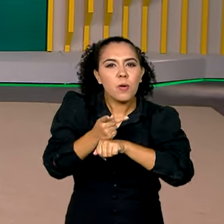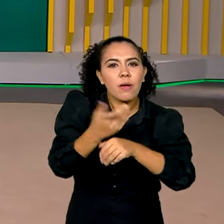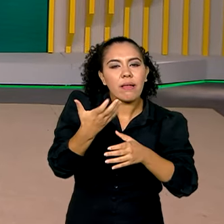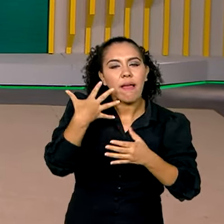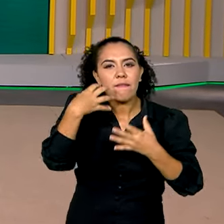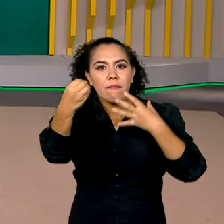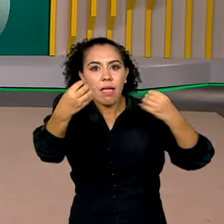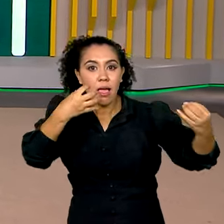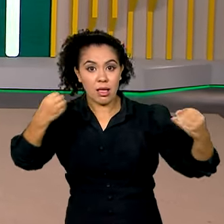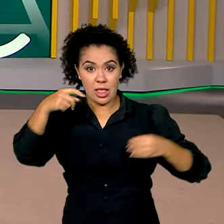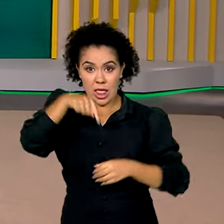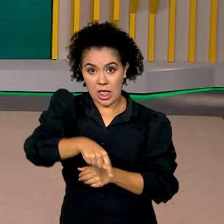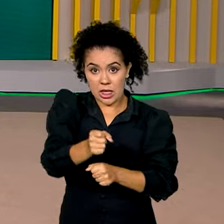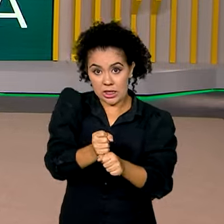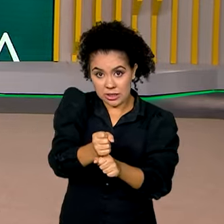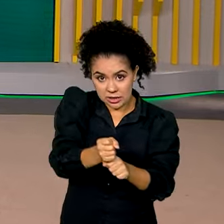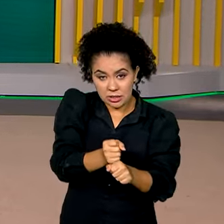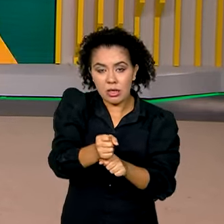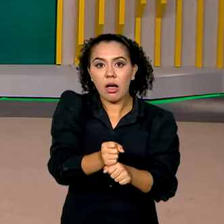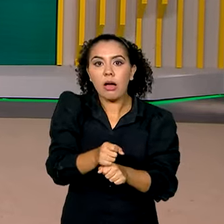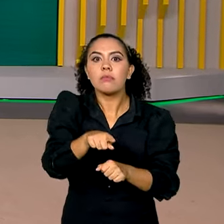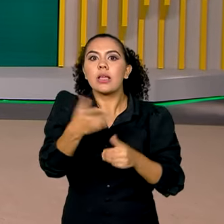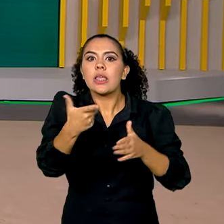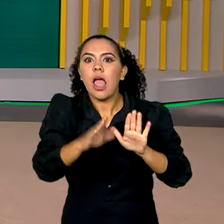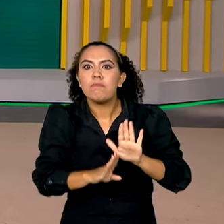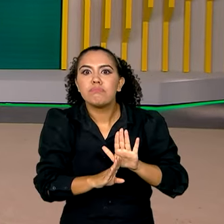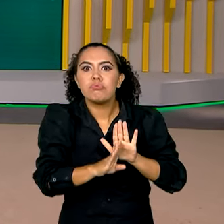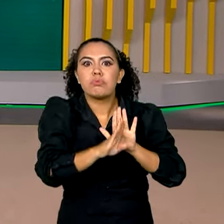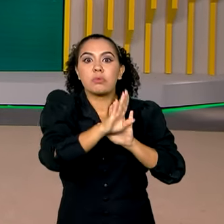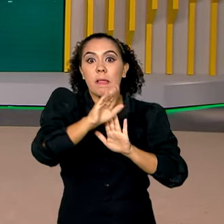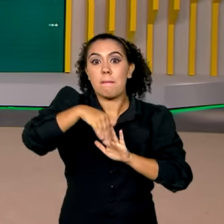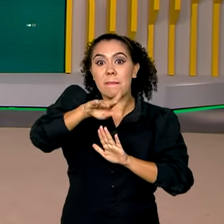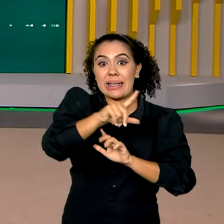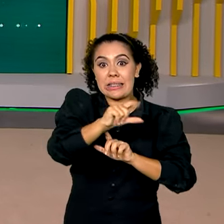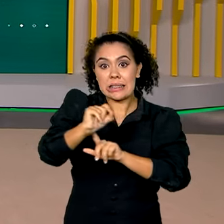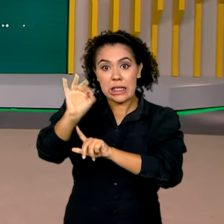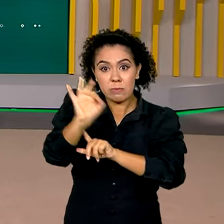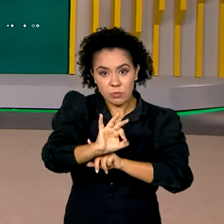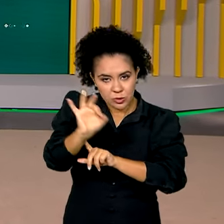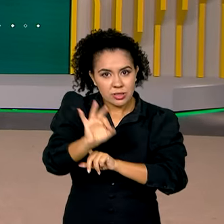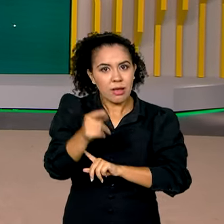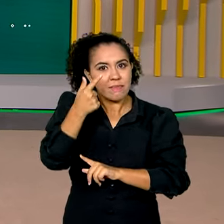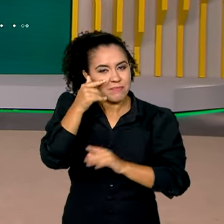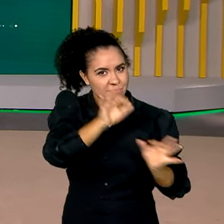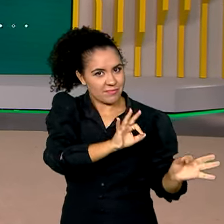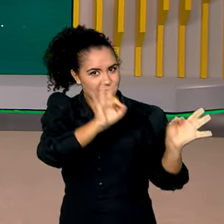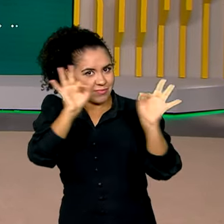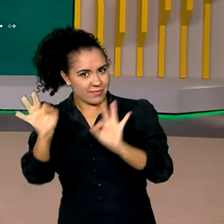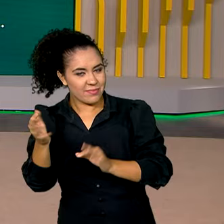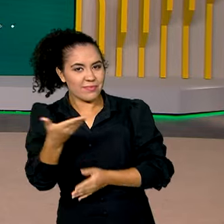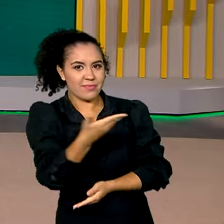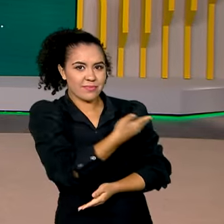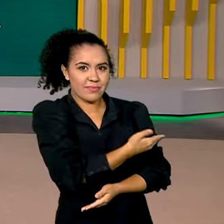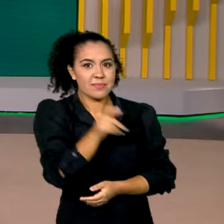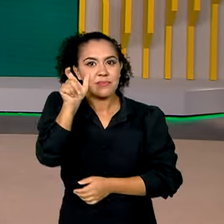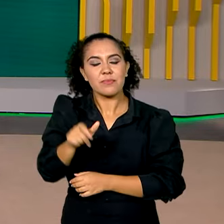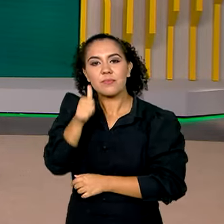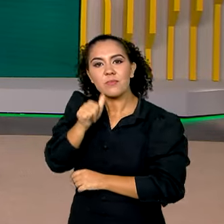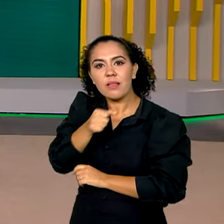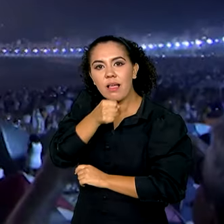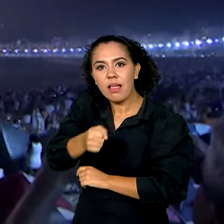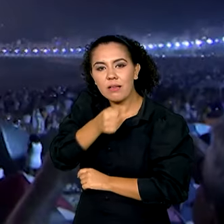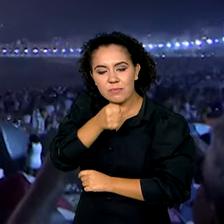ano, o setor espera registrar um crescimento de mais de 100%. É o que você vai ver na reportagem de Cleide Lopes.